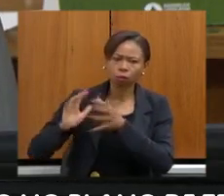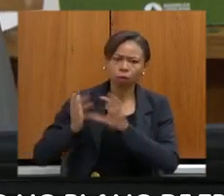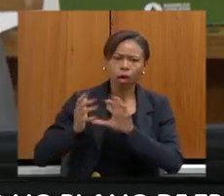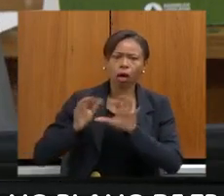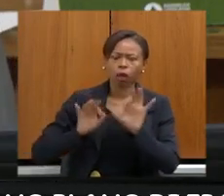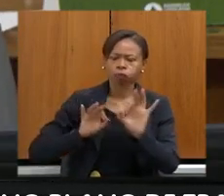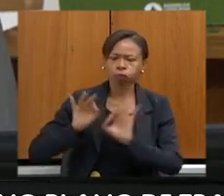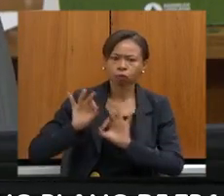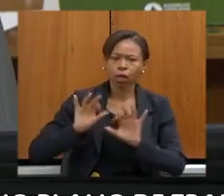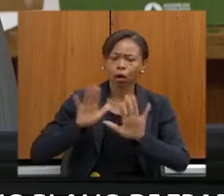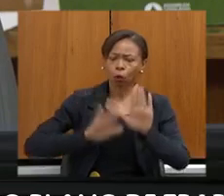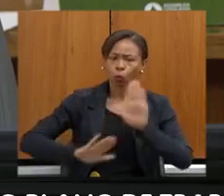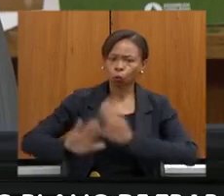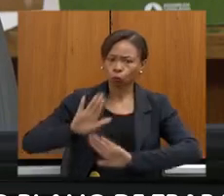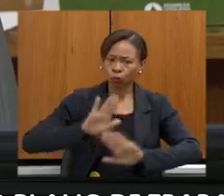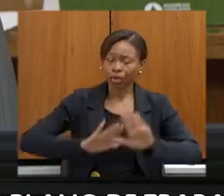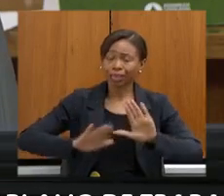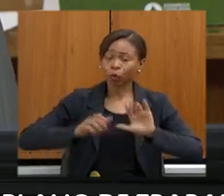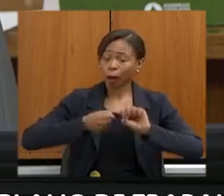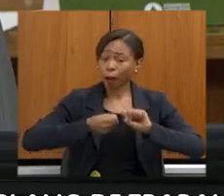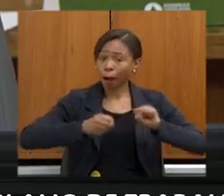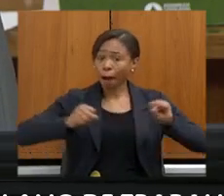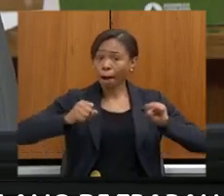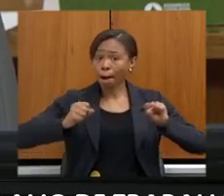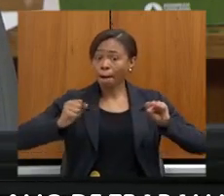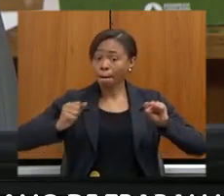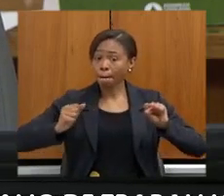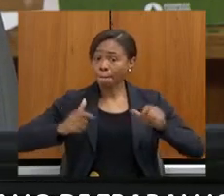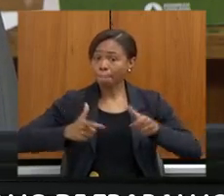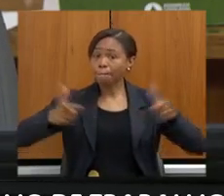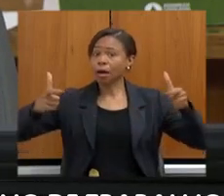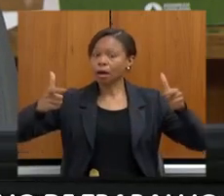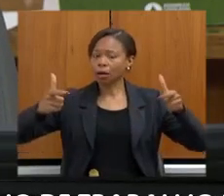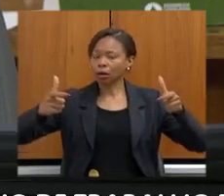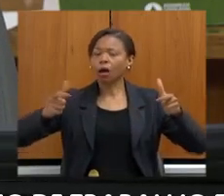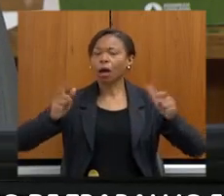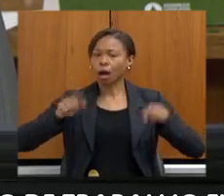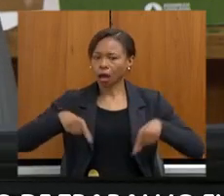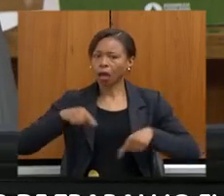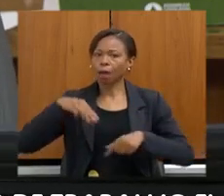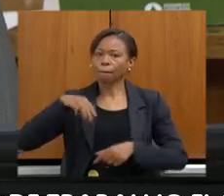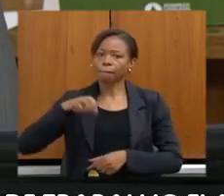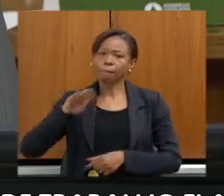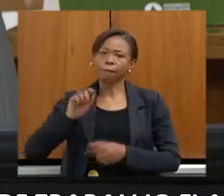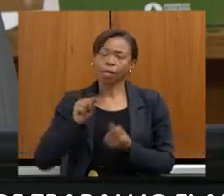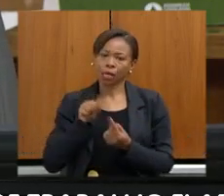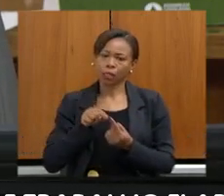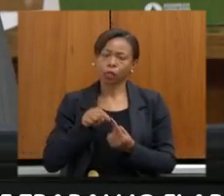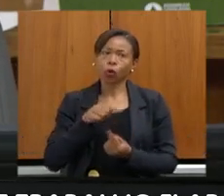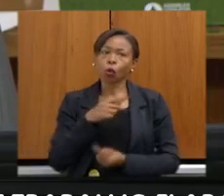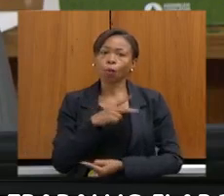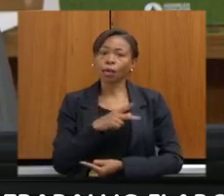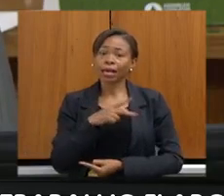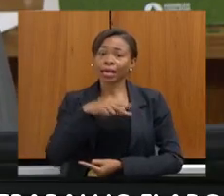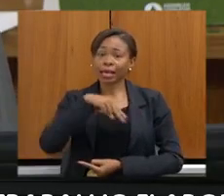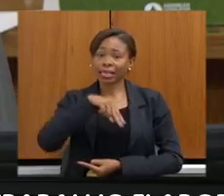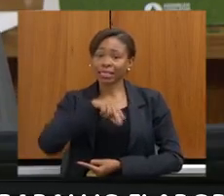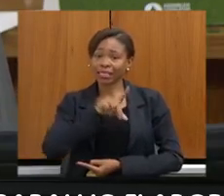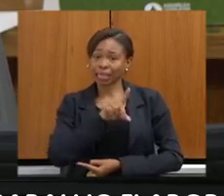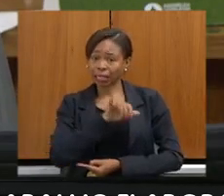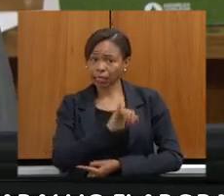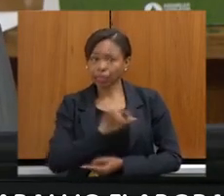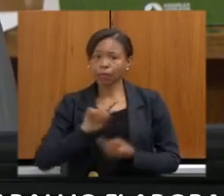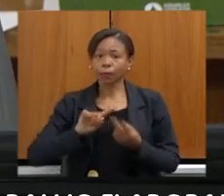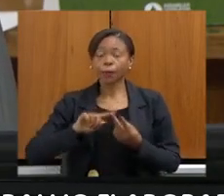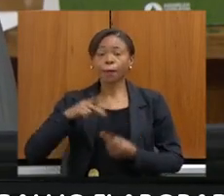unidades de conservação, é, sim, a nossa meta. A partir, tanto do PMDI quanto do PPAG, nós temos metas claras de aumento de